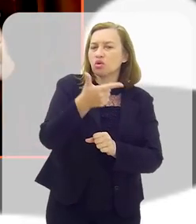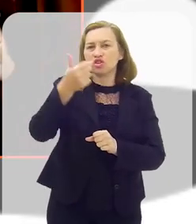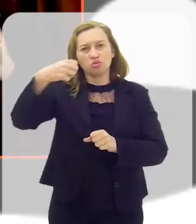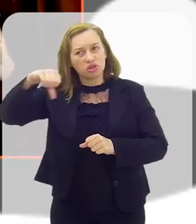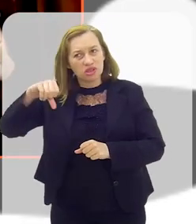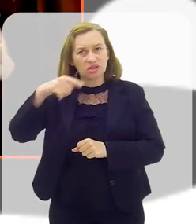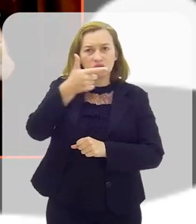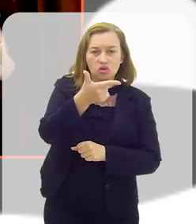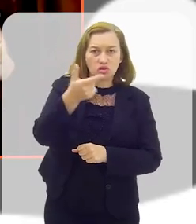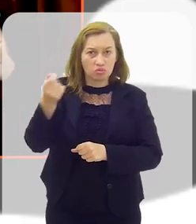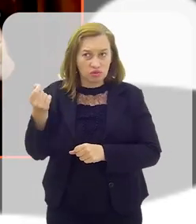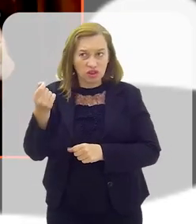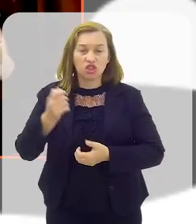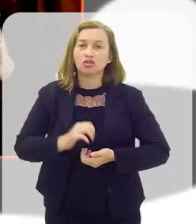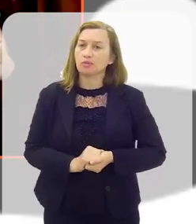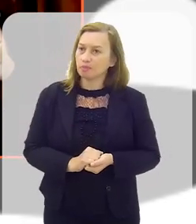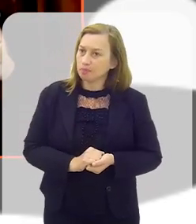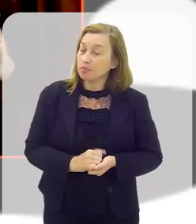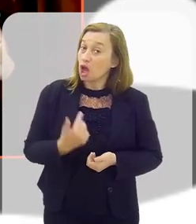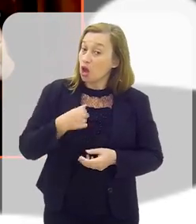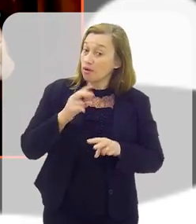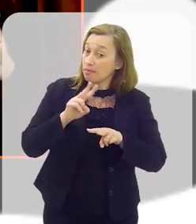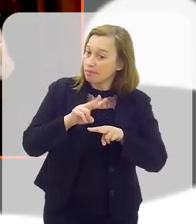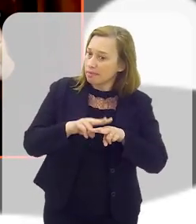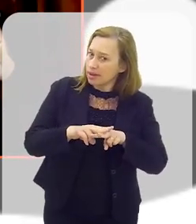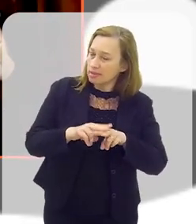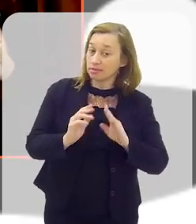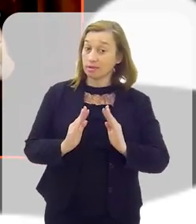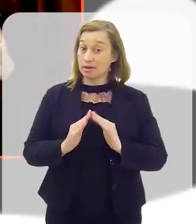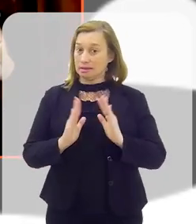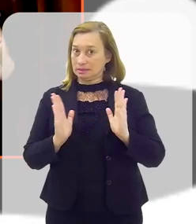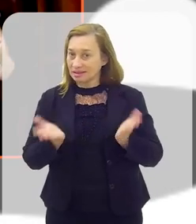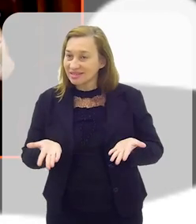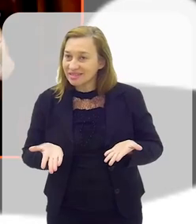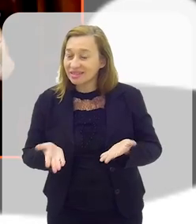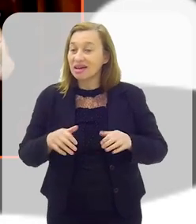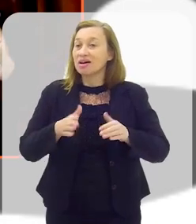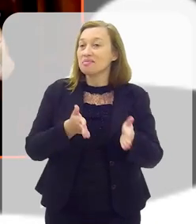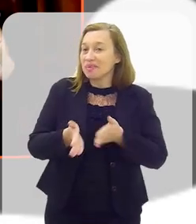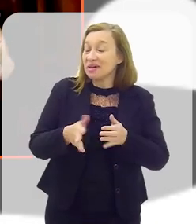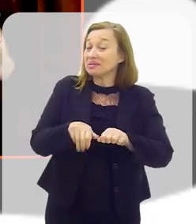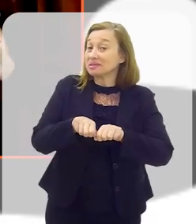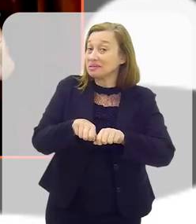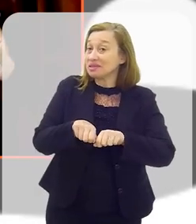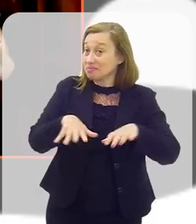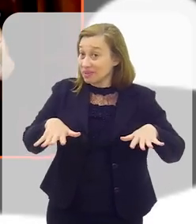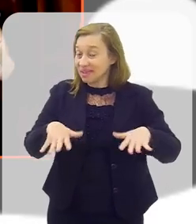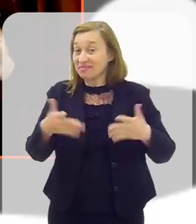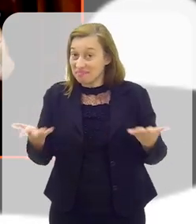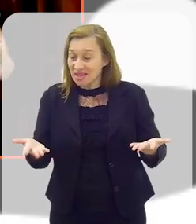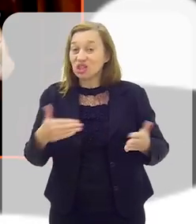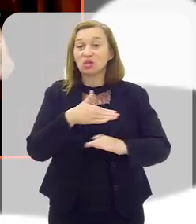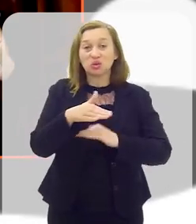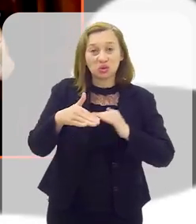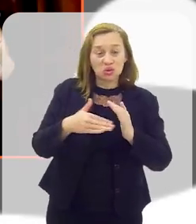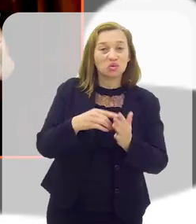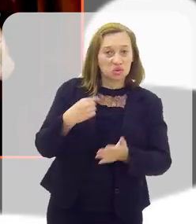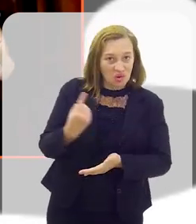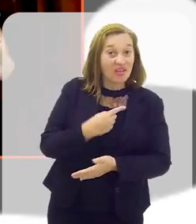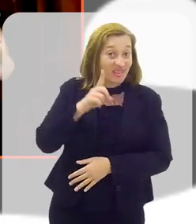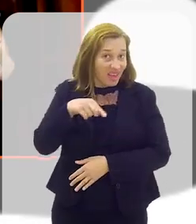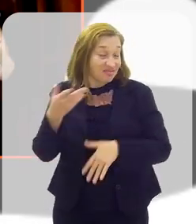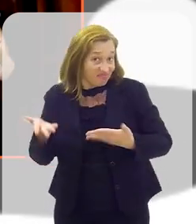2019, 2020, em que eu fiquei trancado em casa por causa da pandemia, todos nós